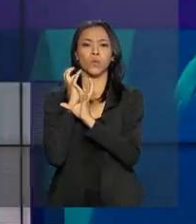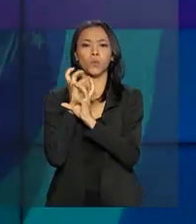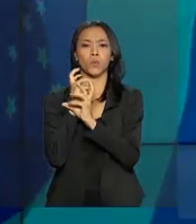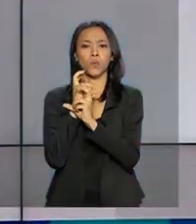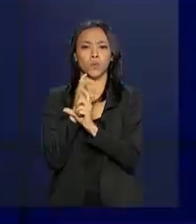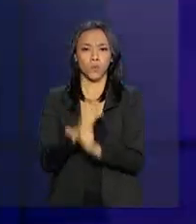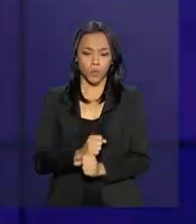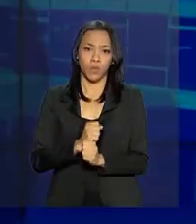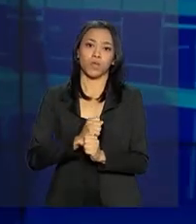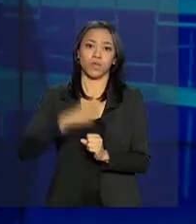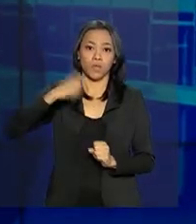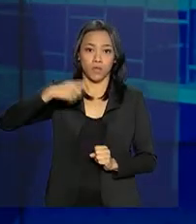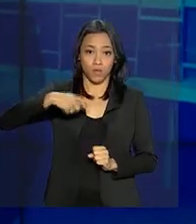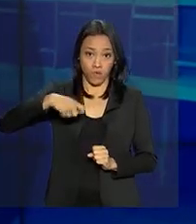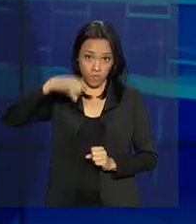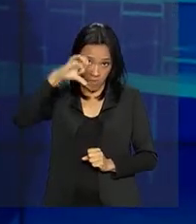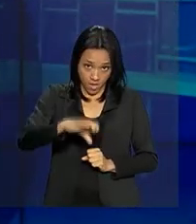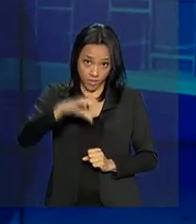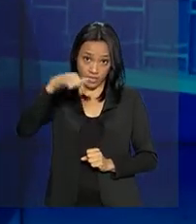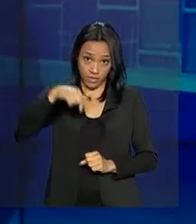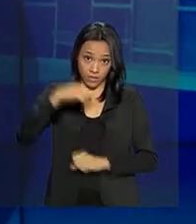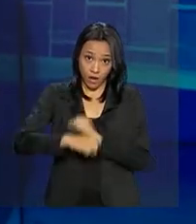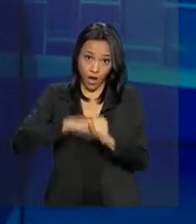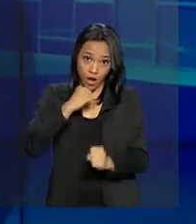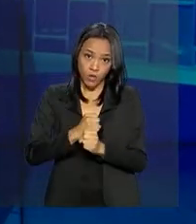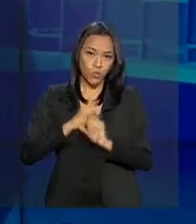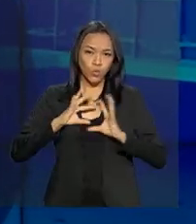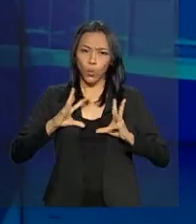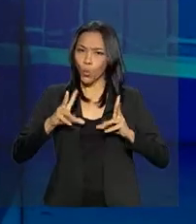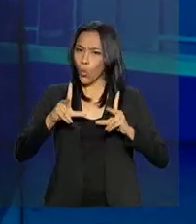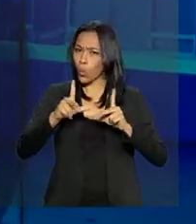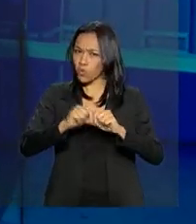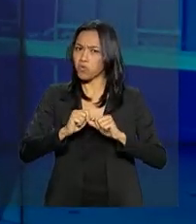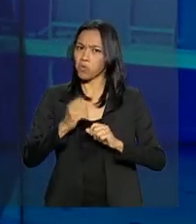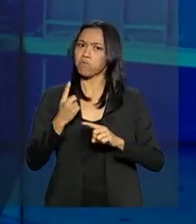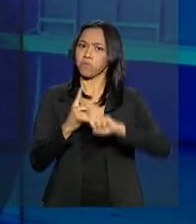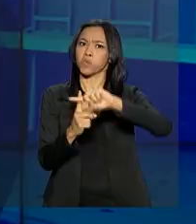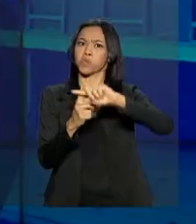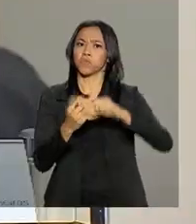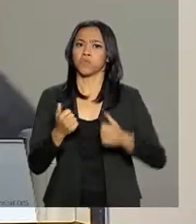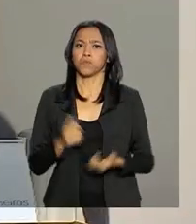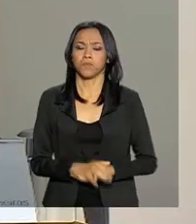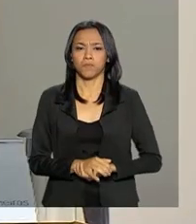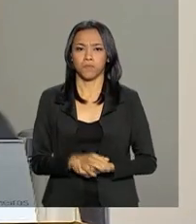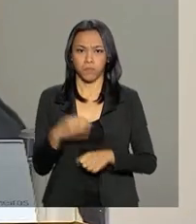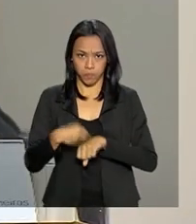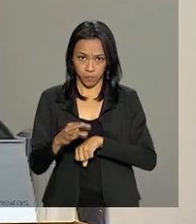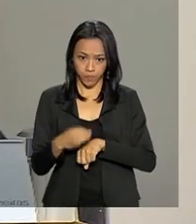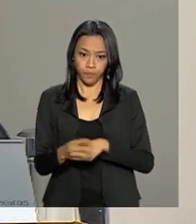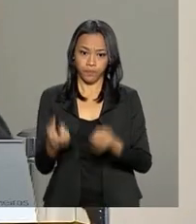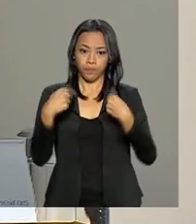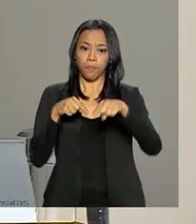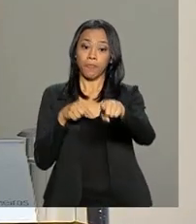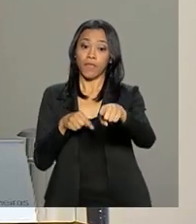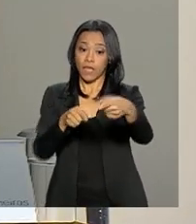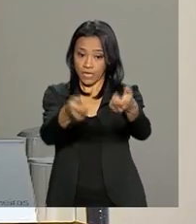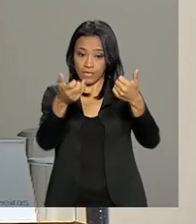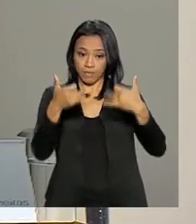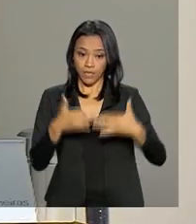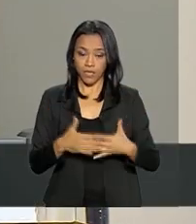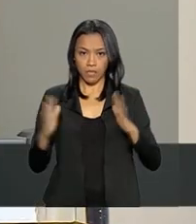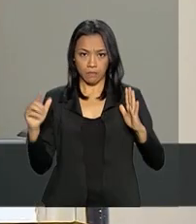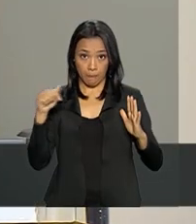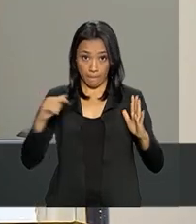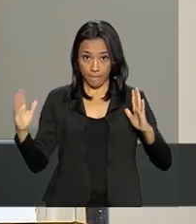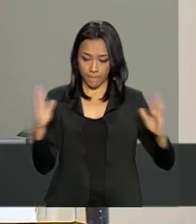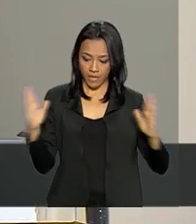nove primeiros meses do ano, todos os indicadores foram positivos. No período acumulado, da mesma forma que no